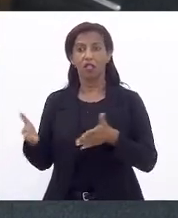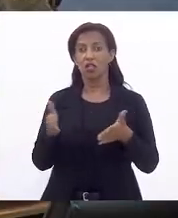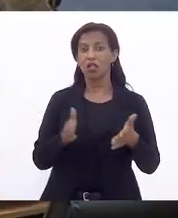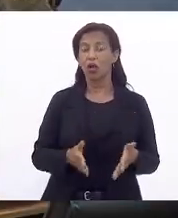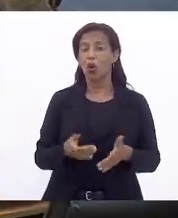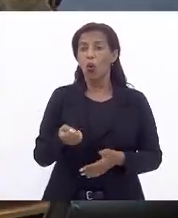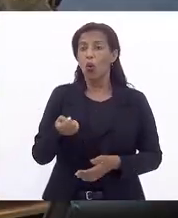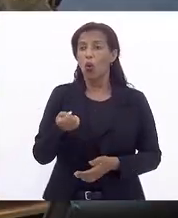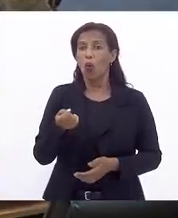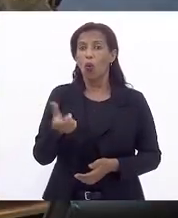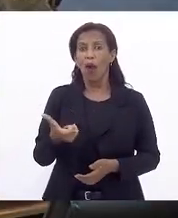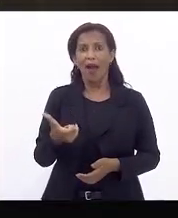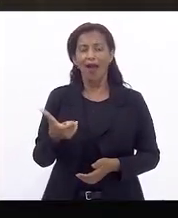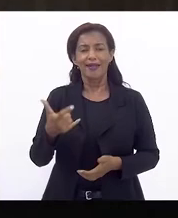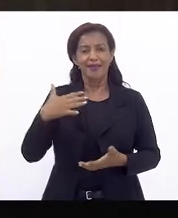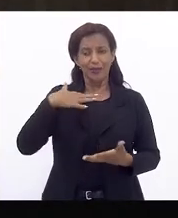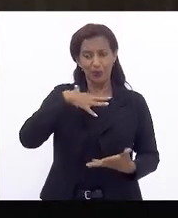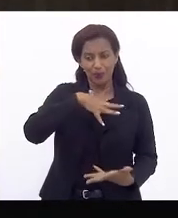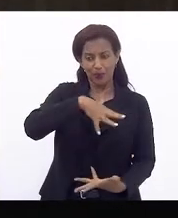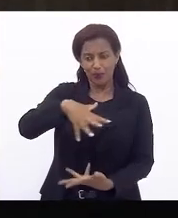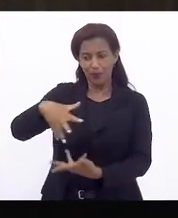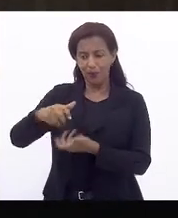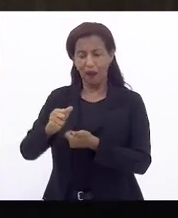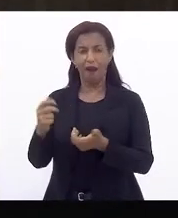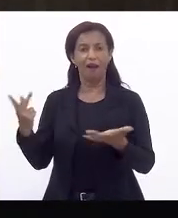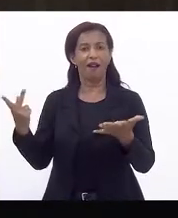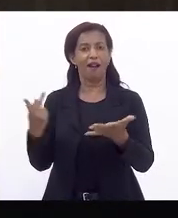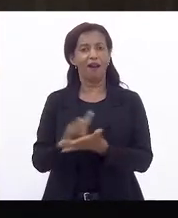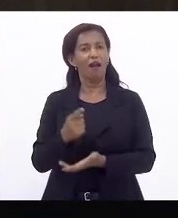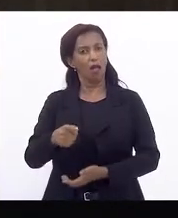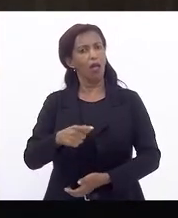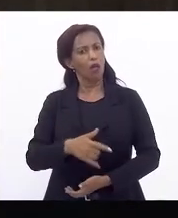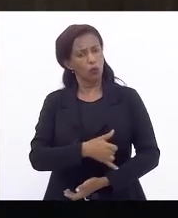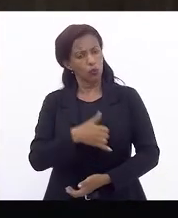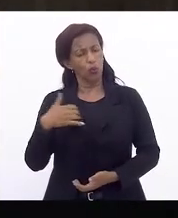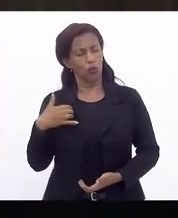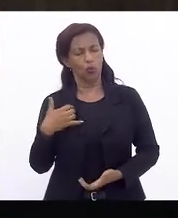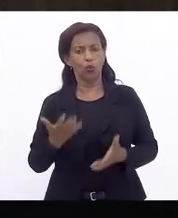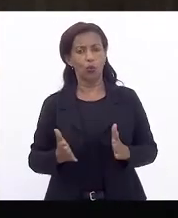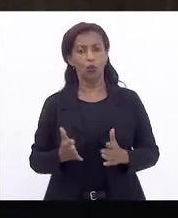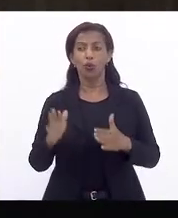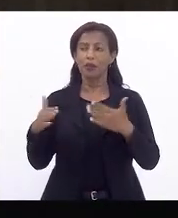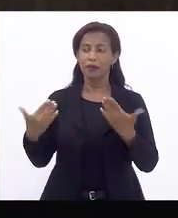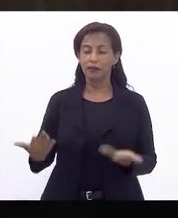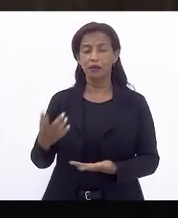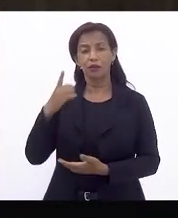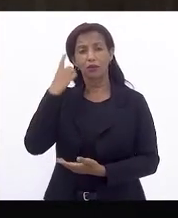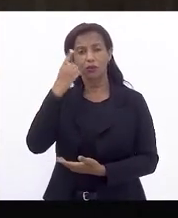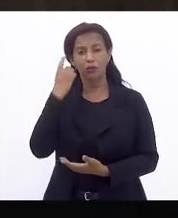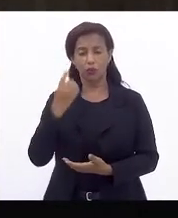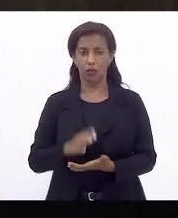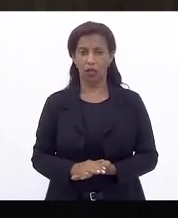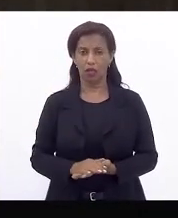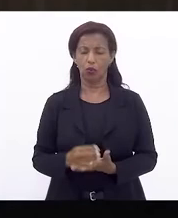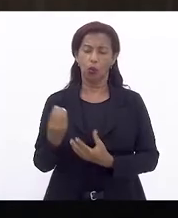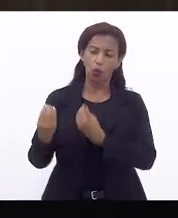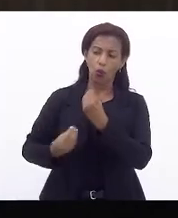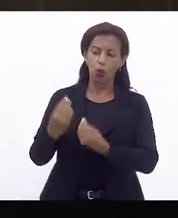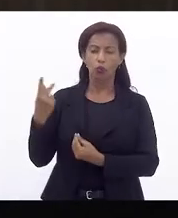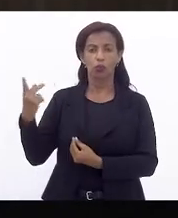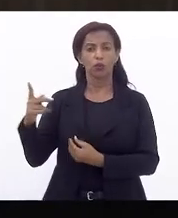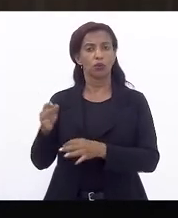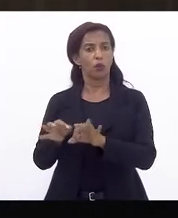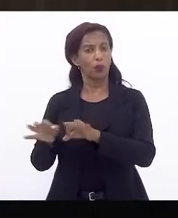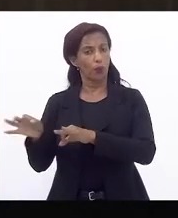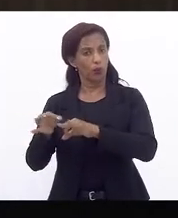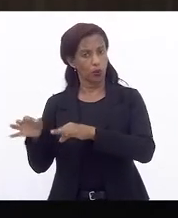quase que internacional realizada aqui na nossa cidade com muito orgulho. Então, deputado Márcio Pacheco, como no seu projeto, o